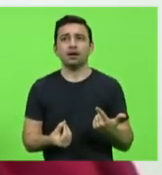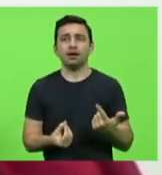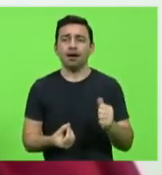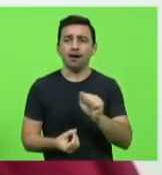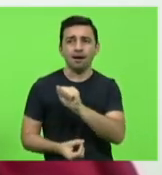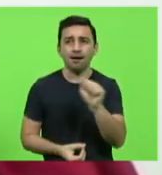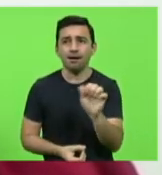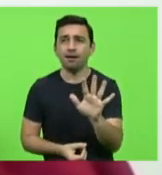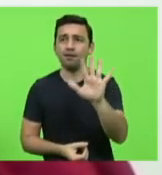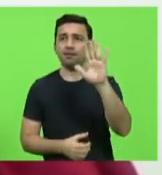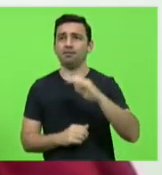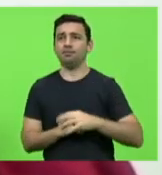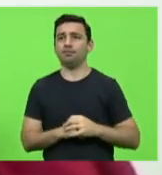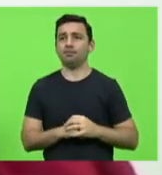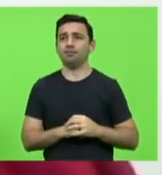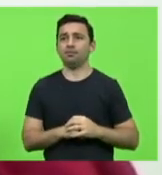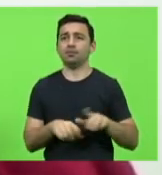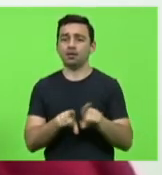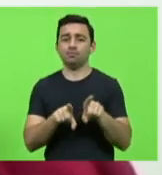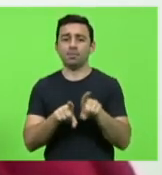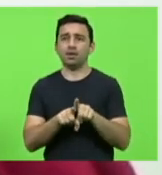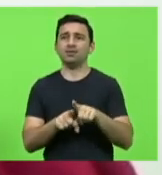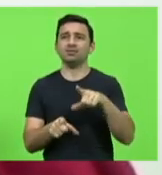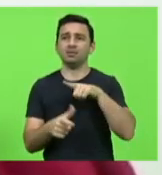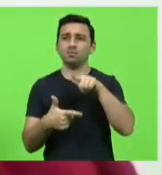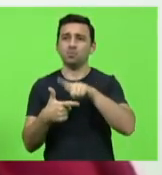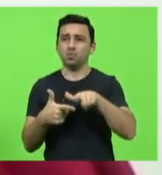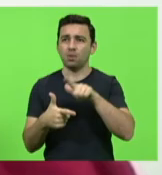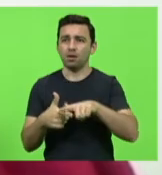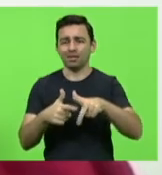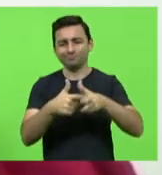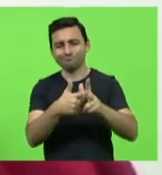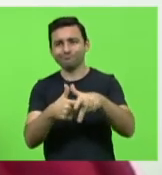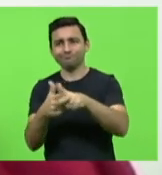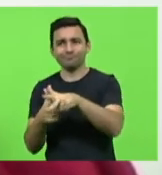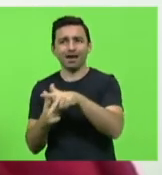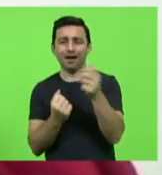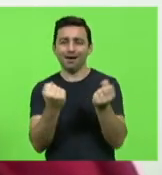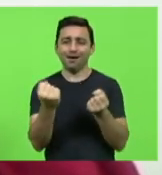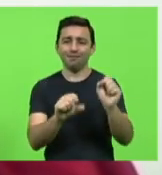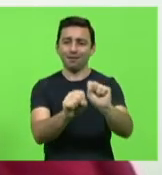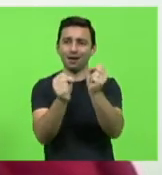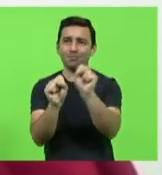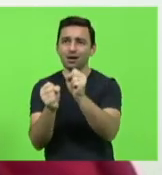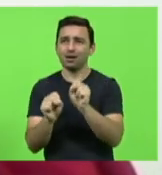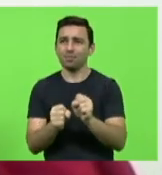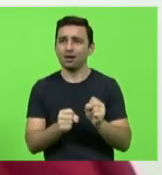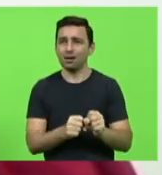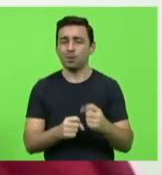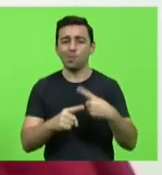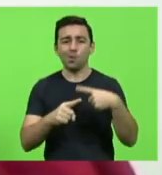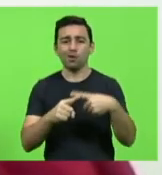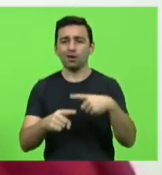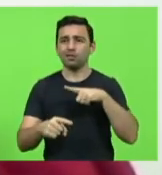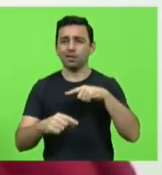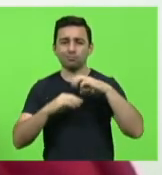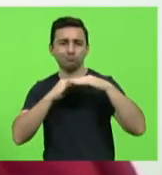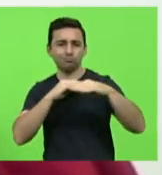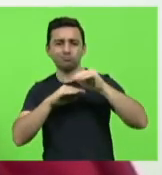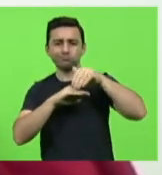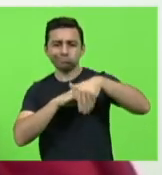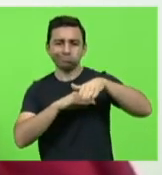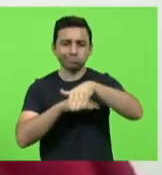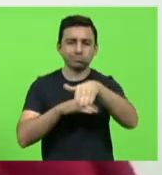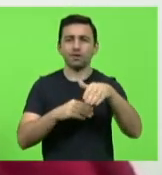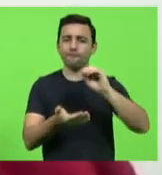alturas ainda tem que ficar arcando com o conserto dos carros danificados por buracos e falta de sinalização